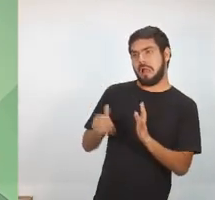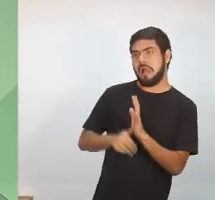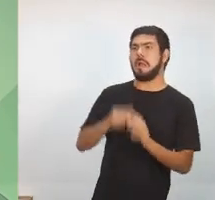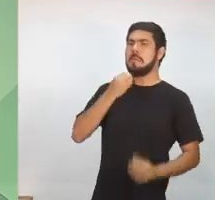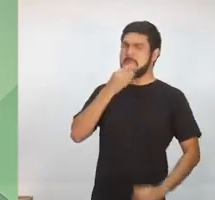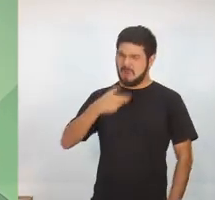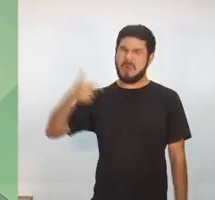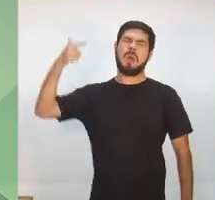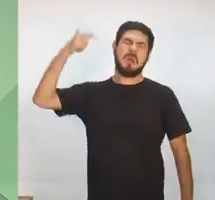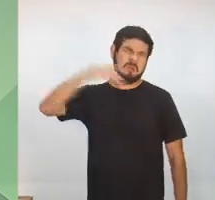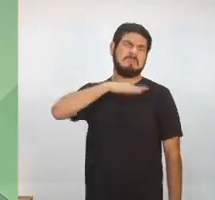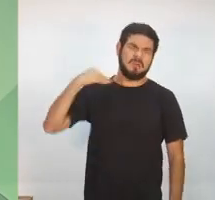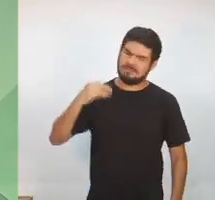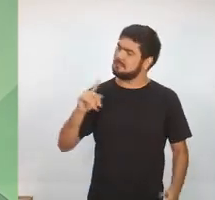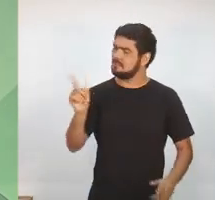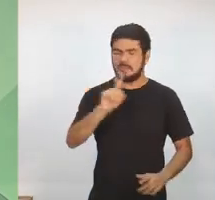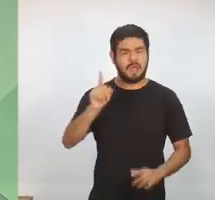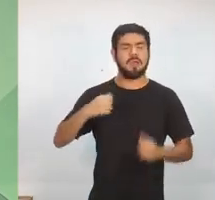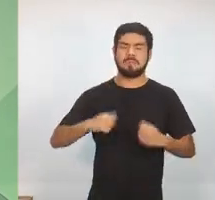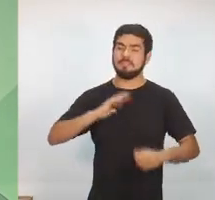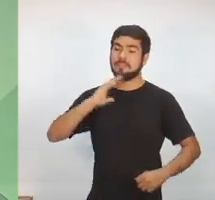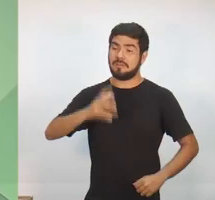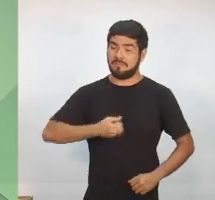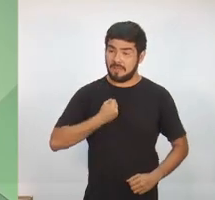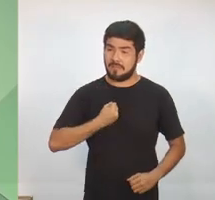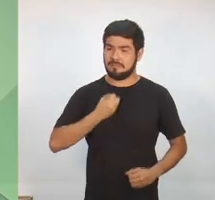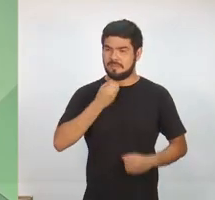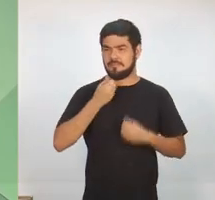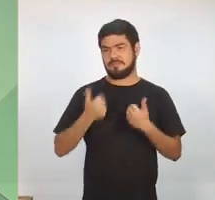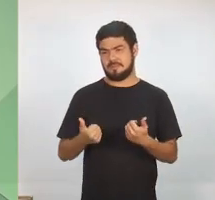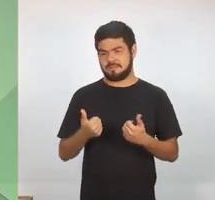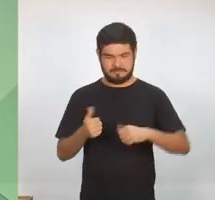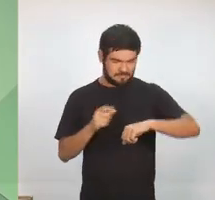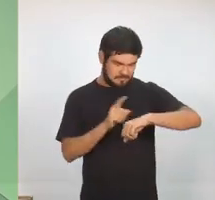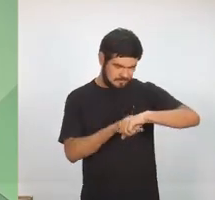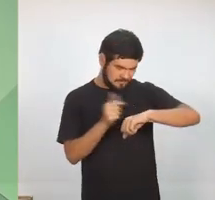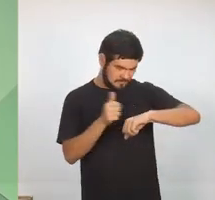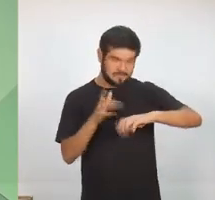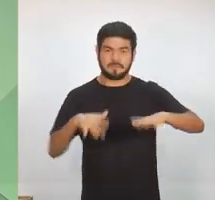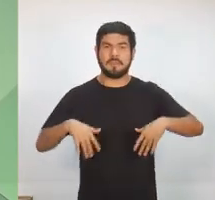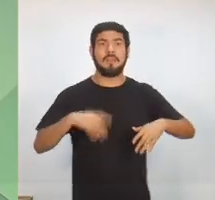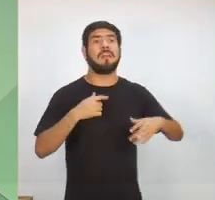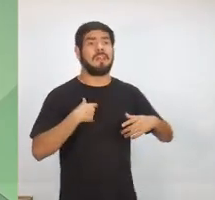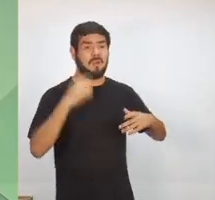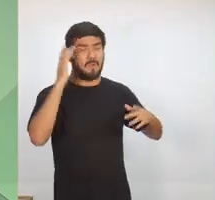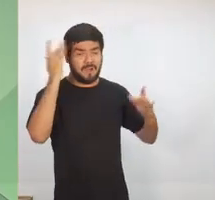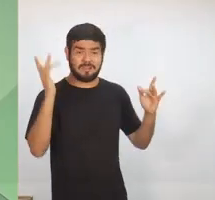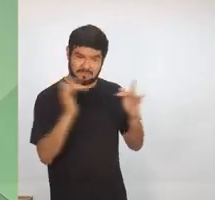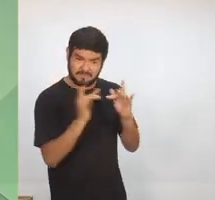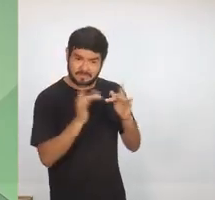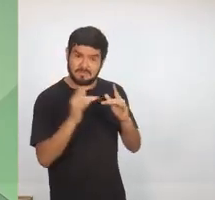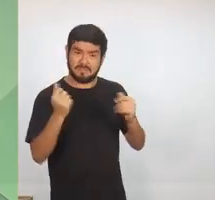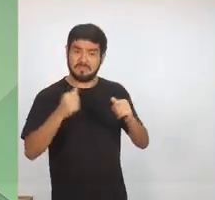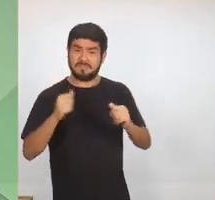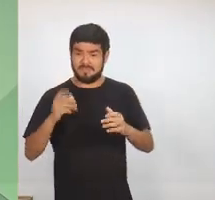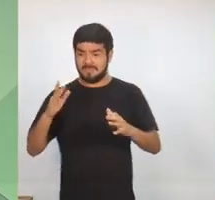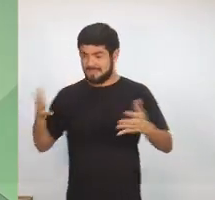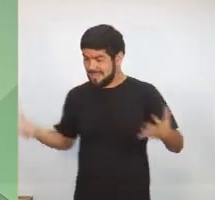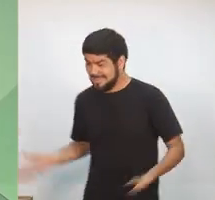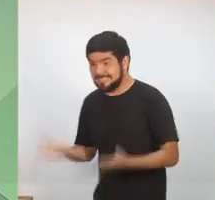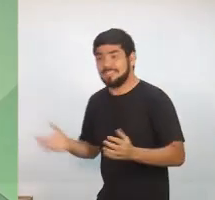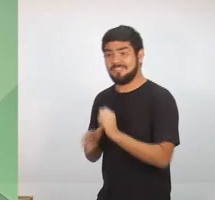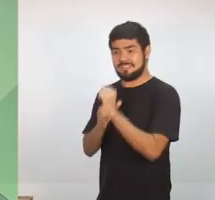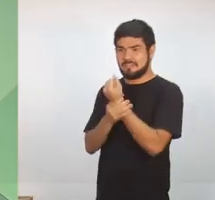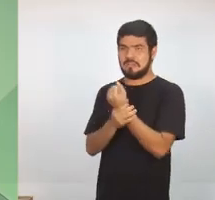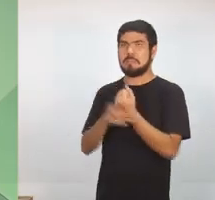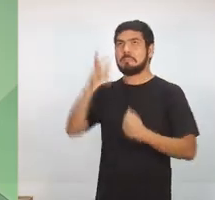tem que ser salvo para o bem. A ainda tem 11 segundos. Pois é, eu acho que é isso. Nós temos que fazer um contraponto hoje em segurança pública. Tem uns